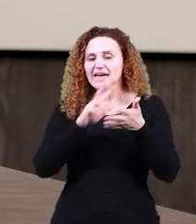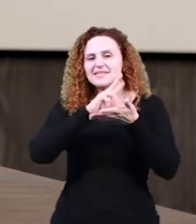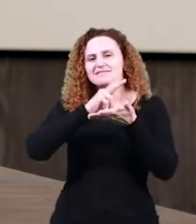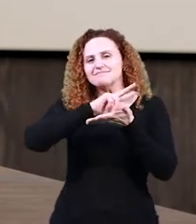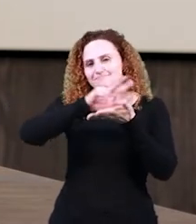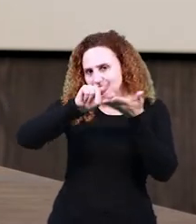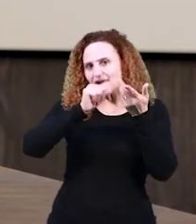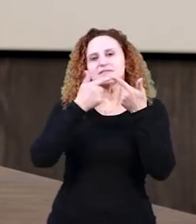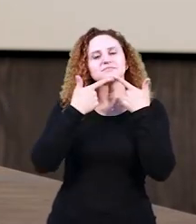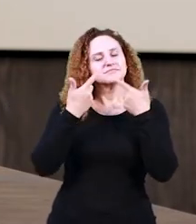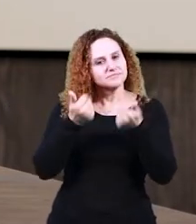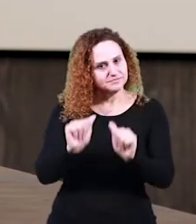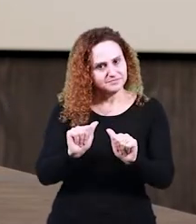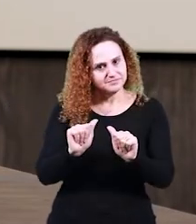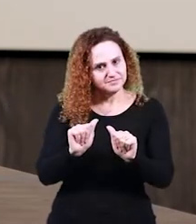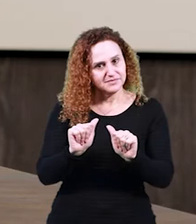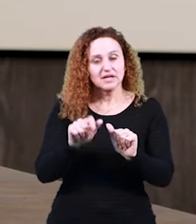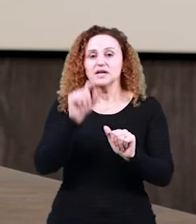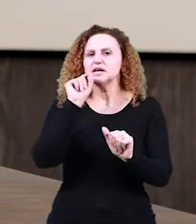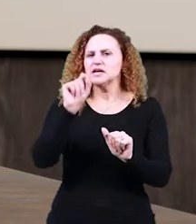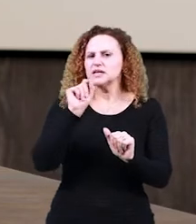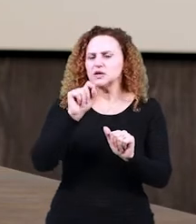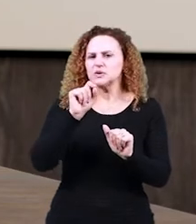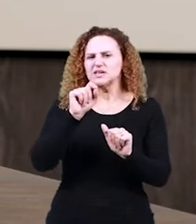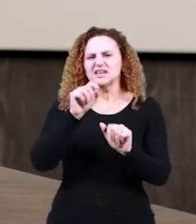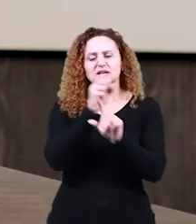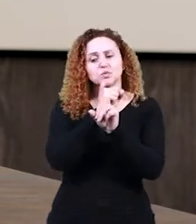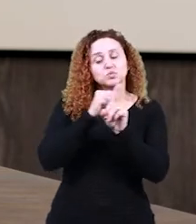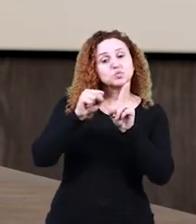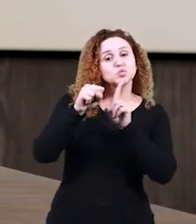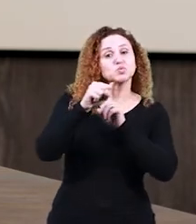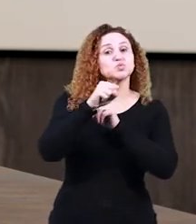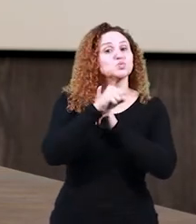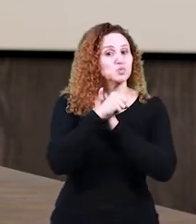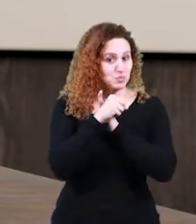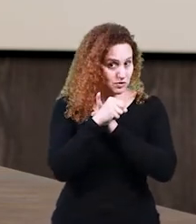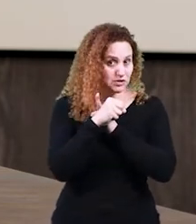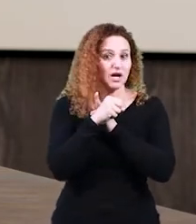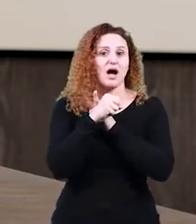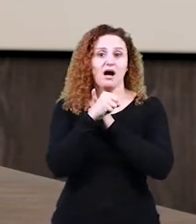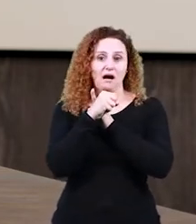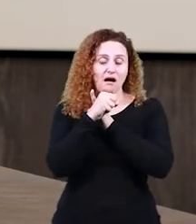questão social e certamente de grau de escolarização também.